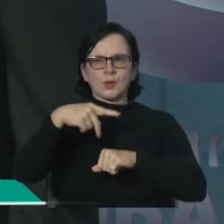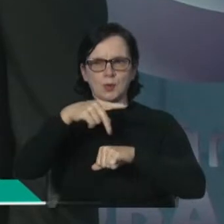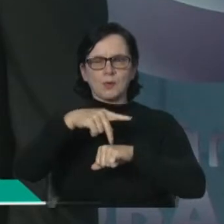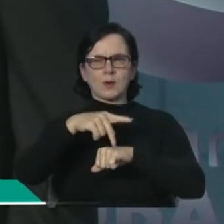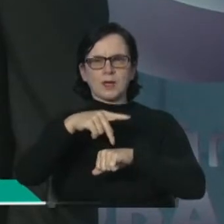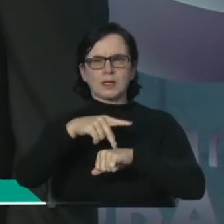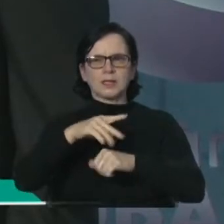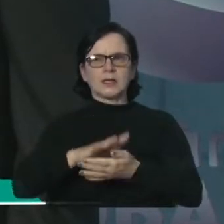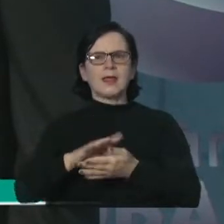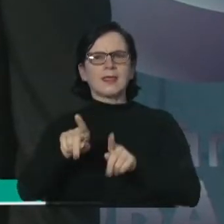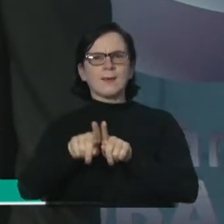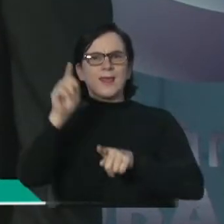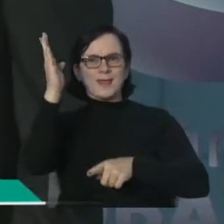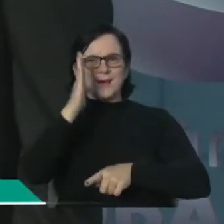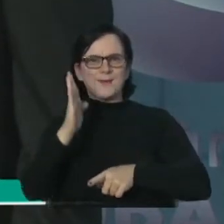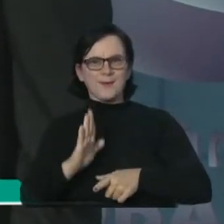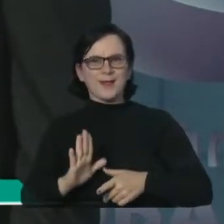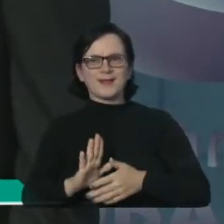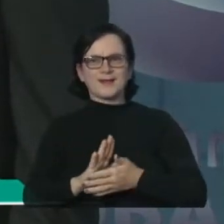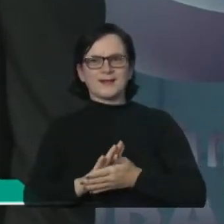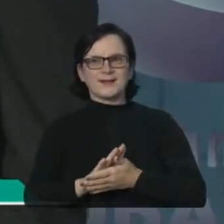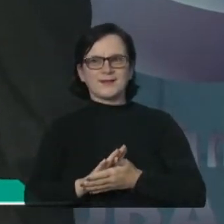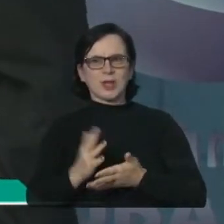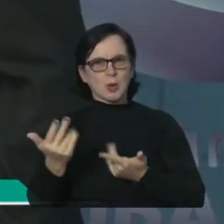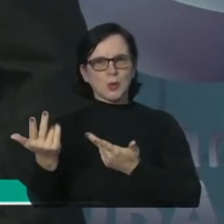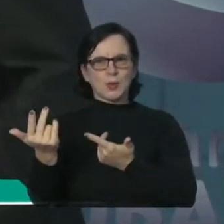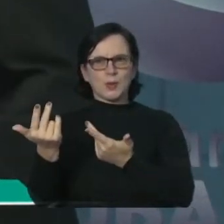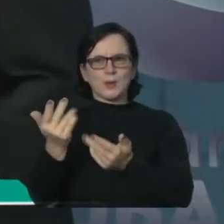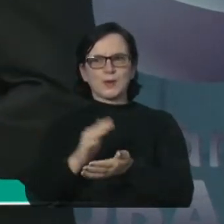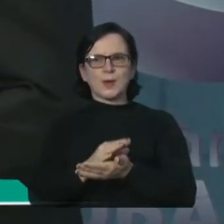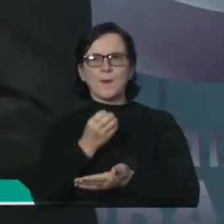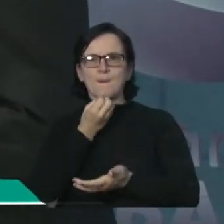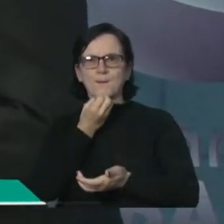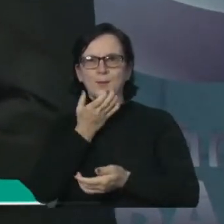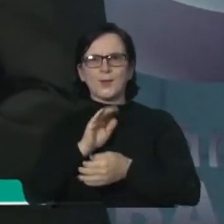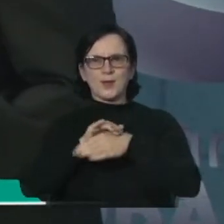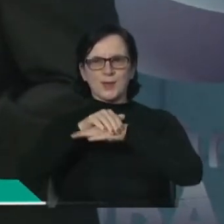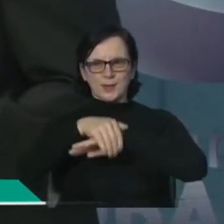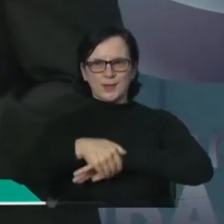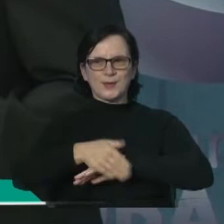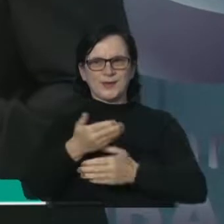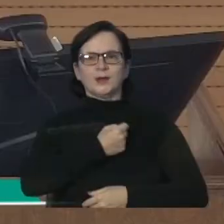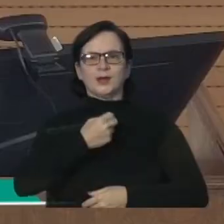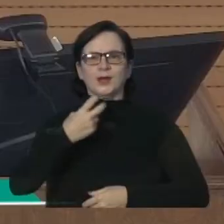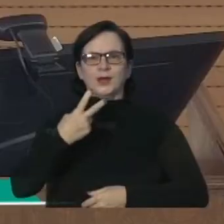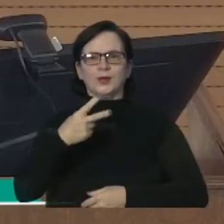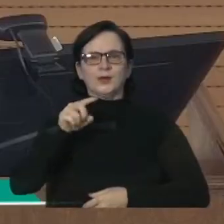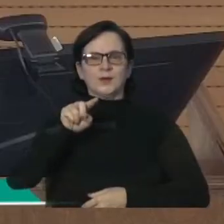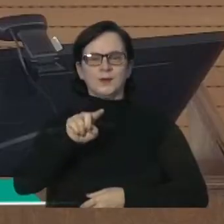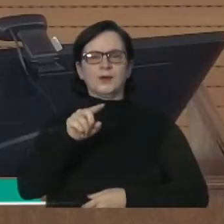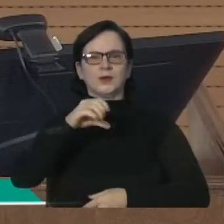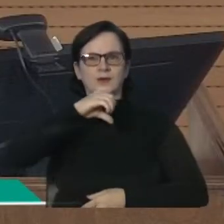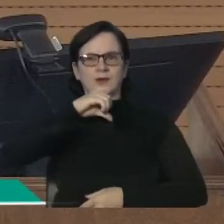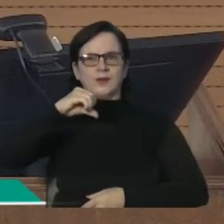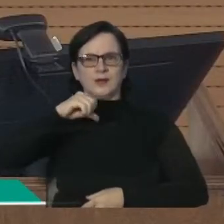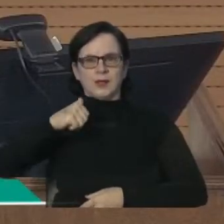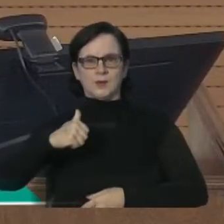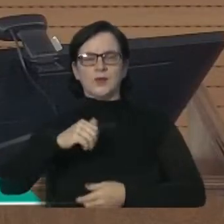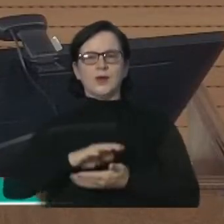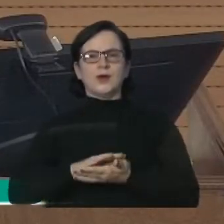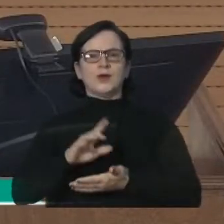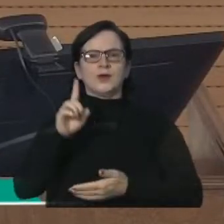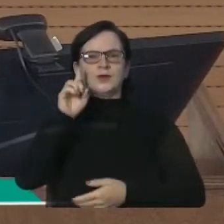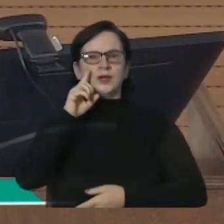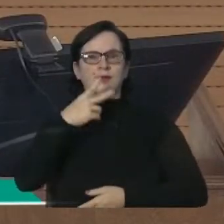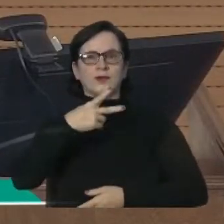nosso país, eu sinto tão brasileira também como vocês. Boa noite a vocês. Muito obrigada. O vereador Sérgio Calçados,